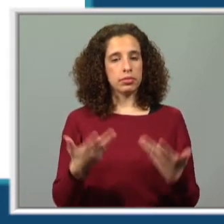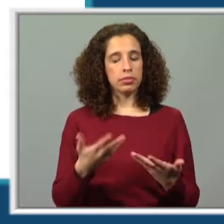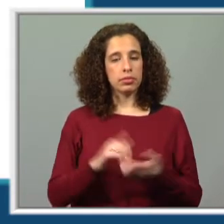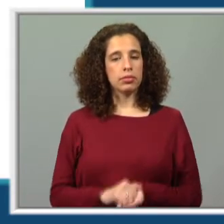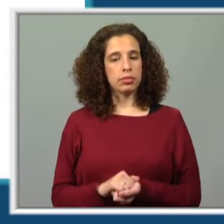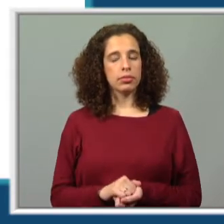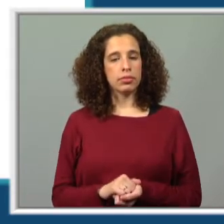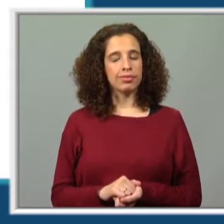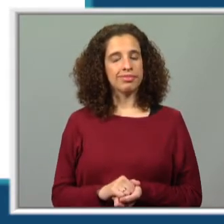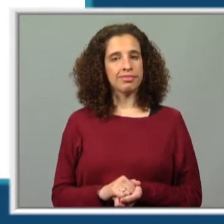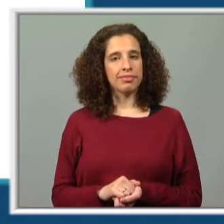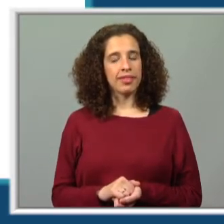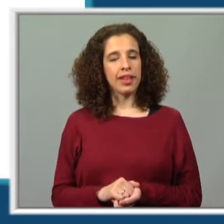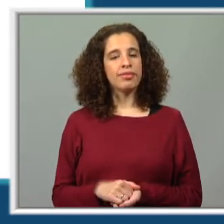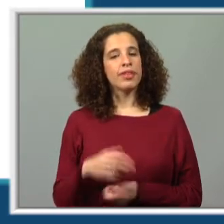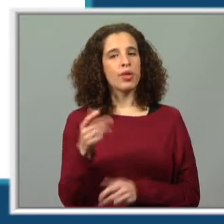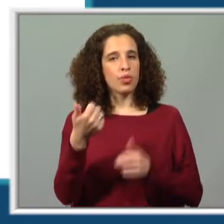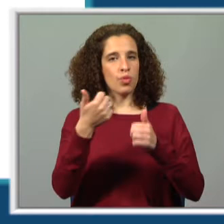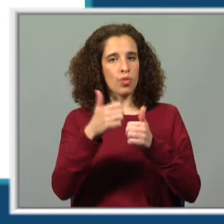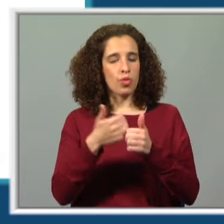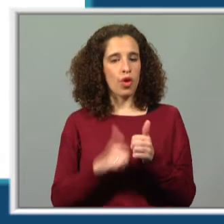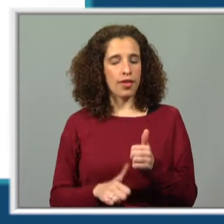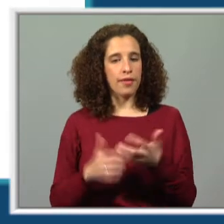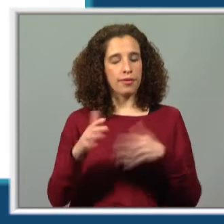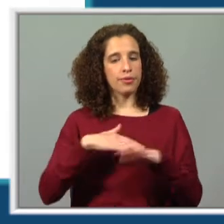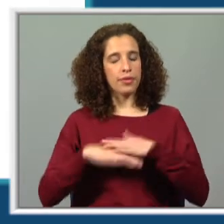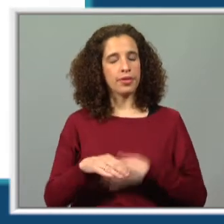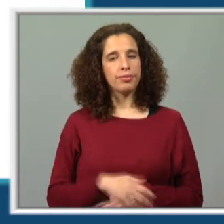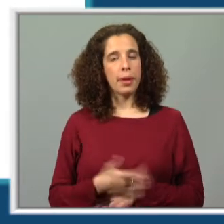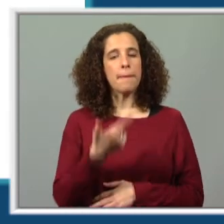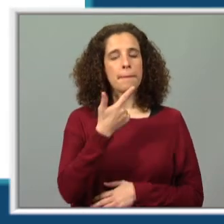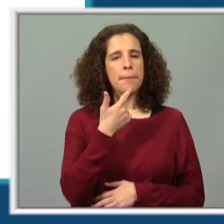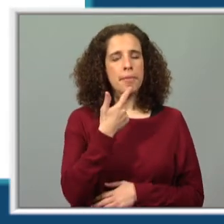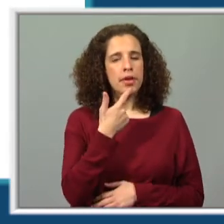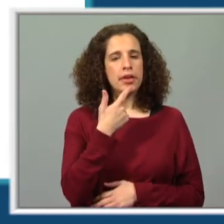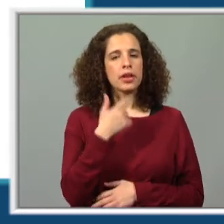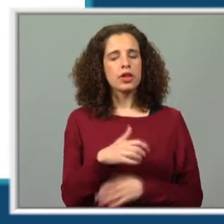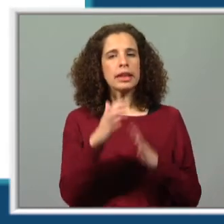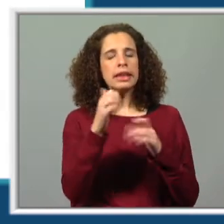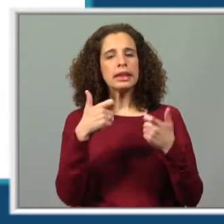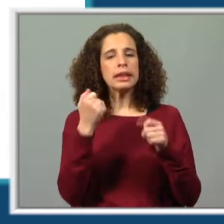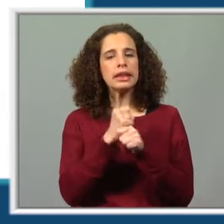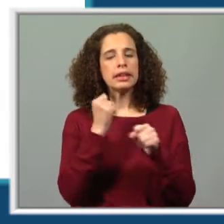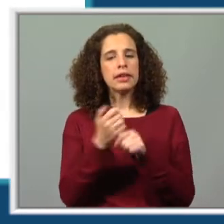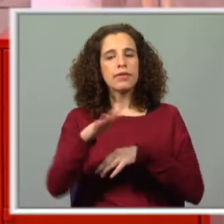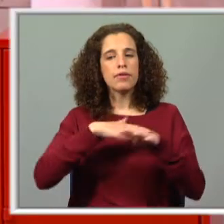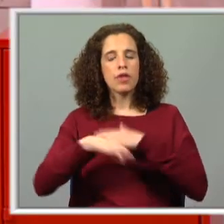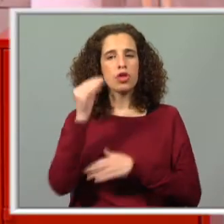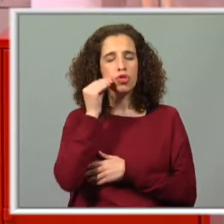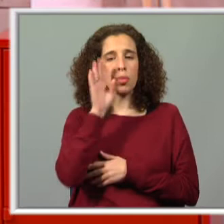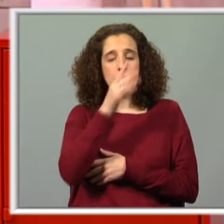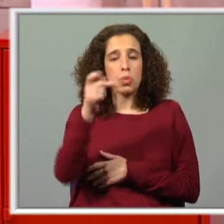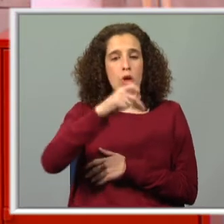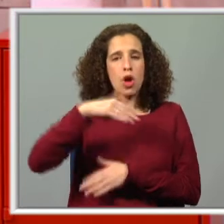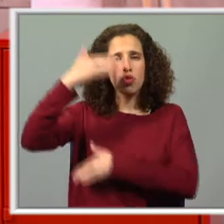tínhamos a nossa correção. Conseguiram perceber como se faz este tipo de exercício se ele vos surgir no futuro?